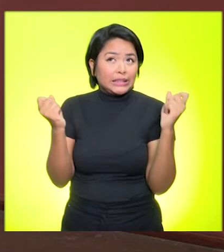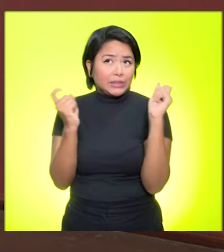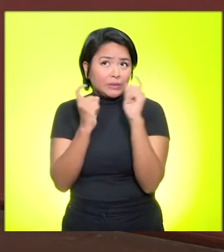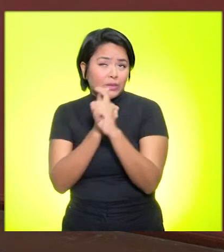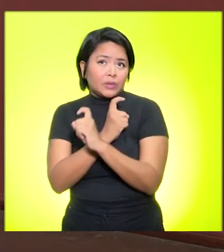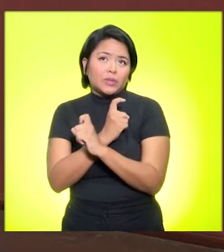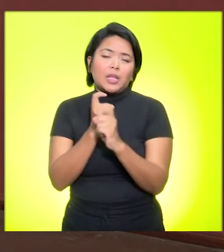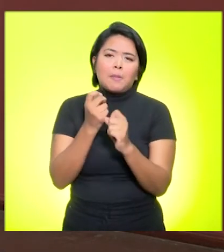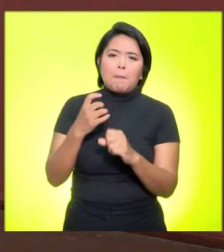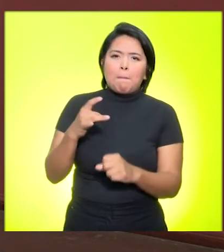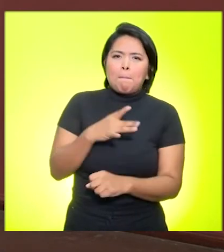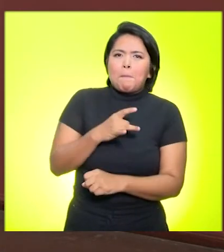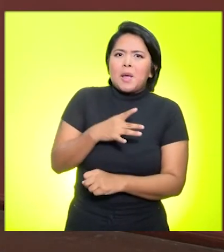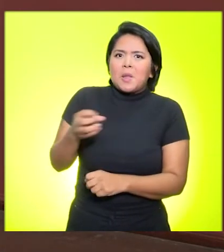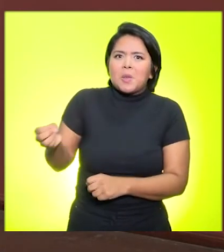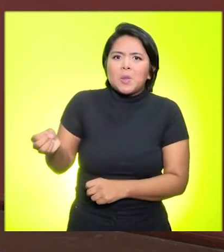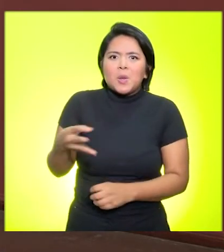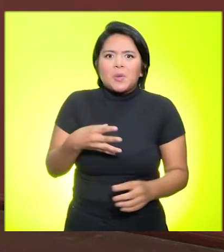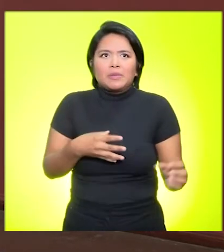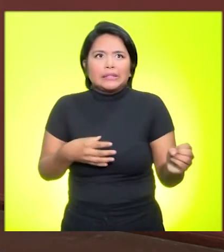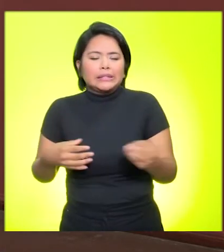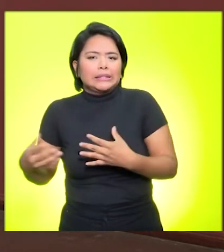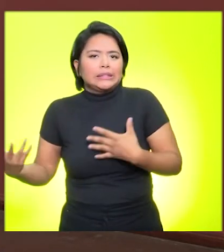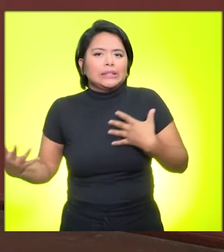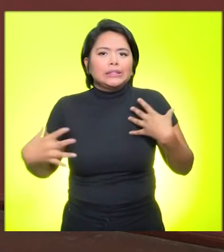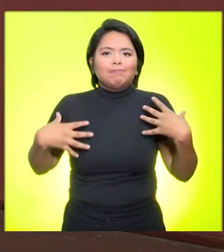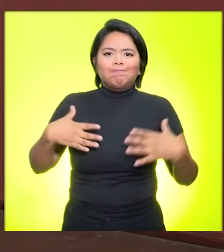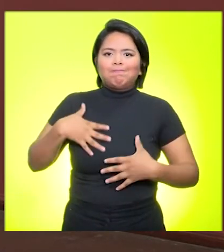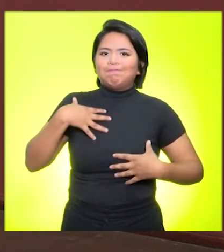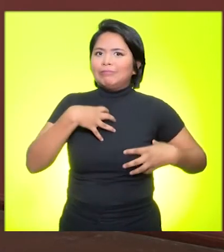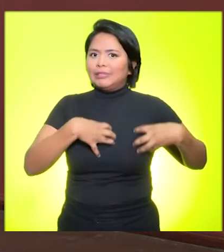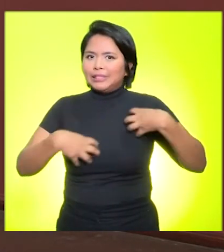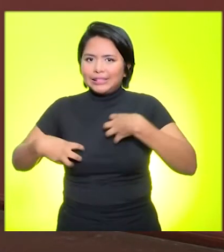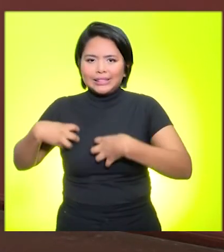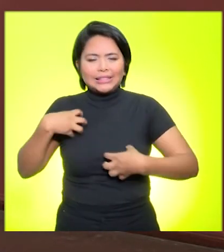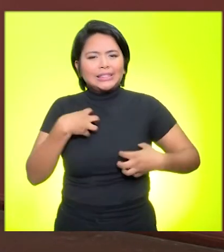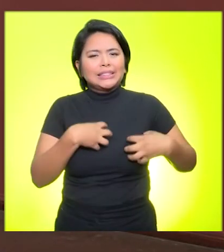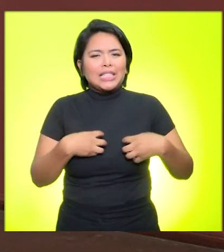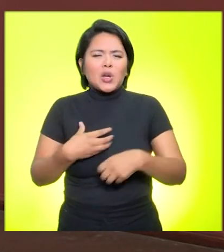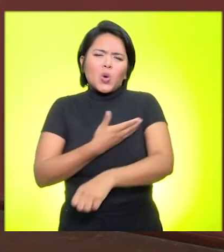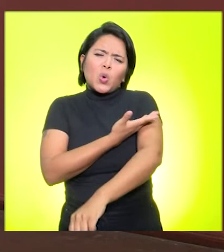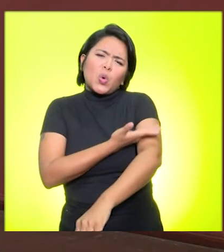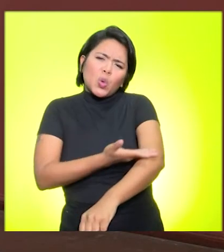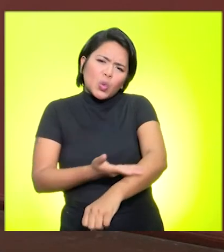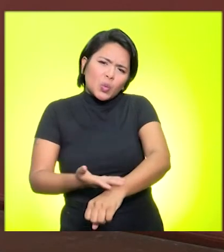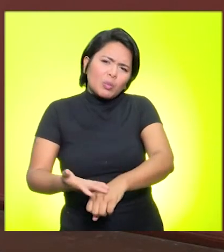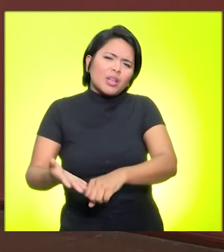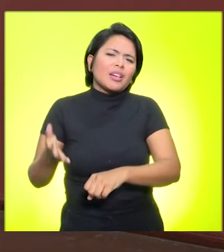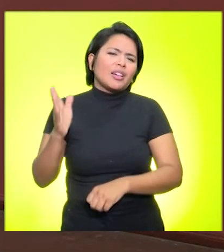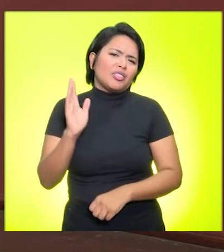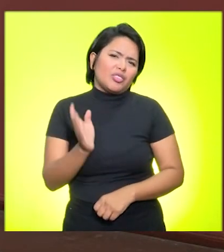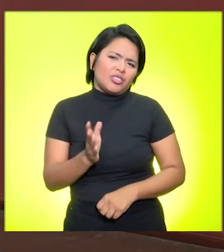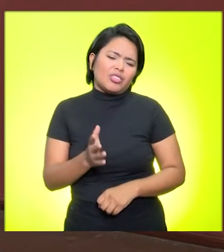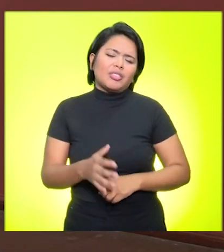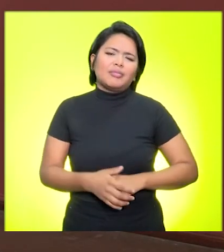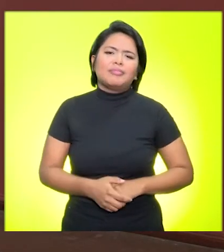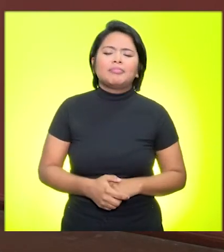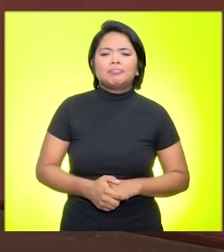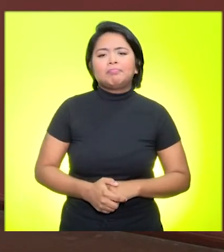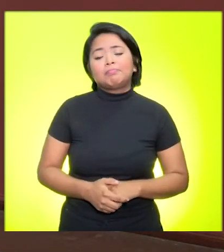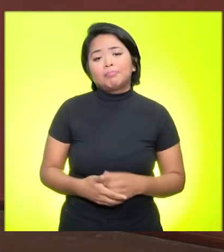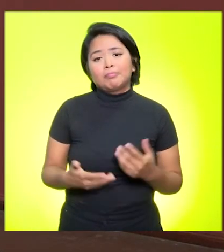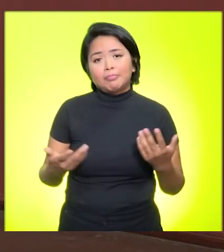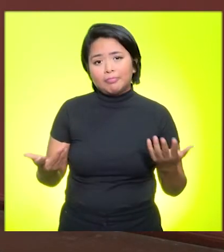do novo e também, muitas vezes, tem medo do que já está acostumado, daquilo que já é velho no processo.